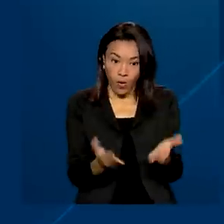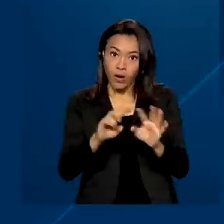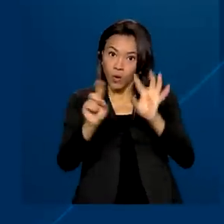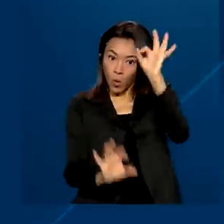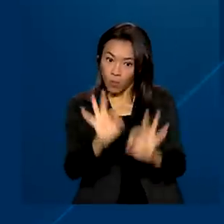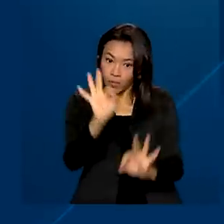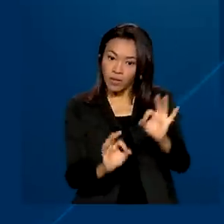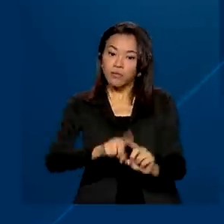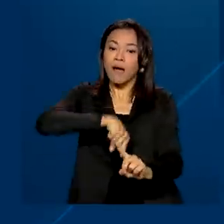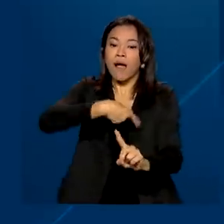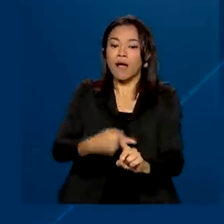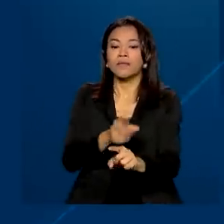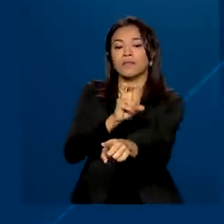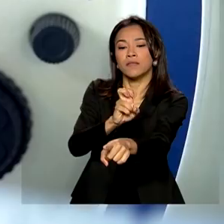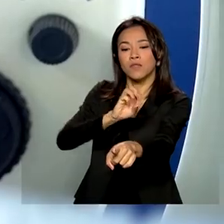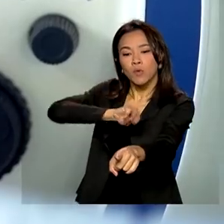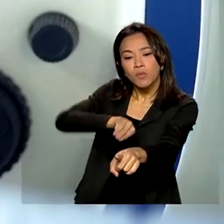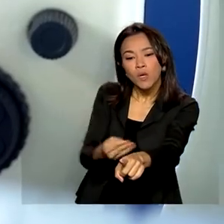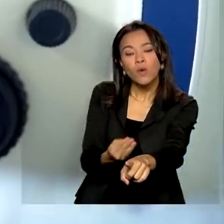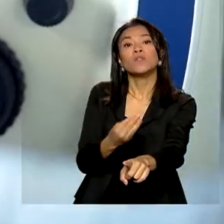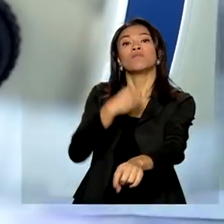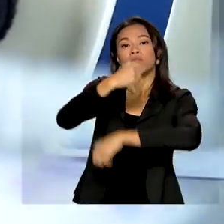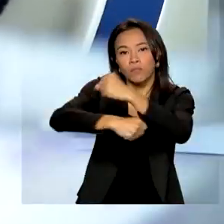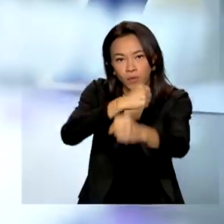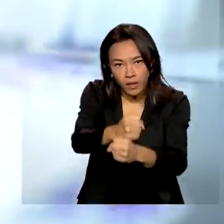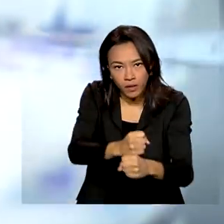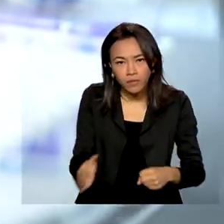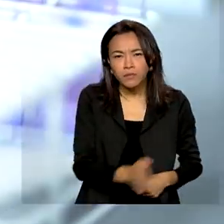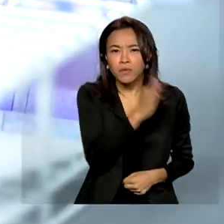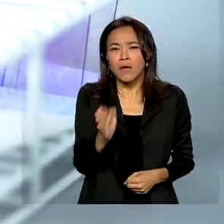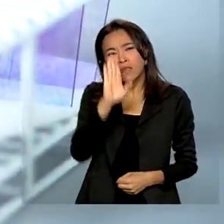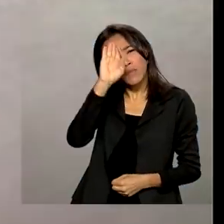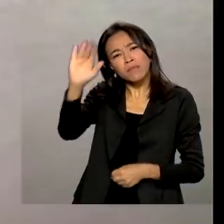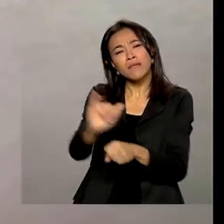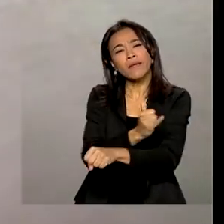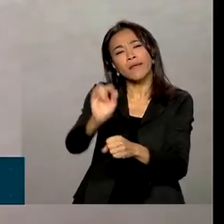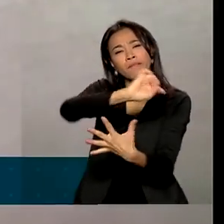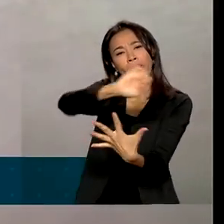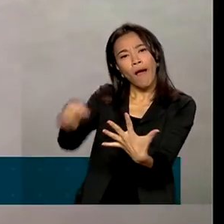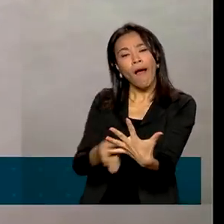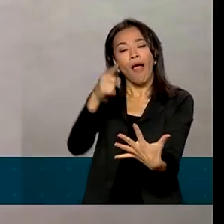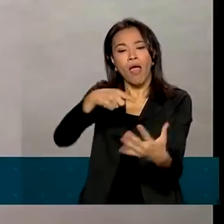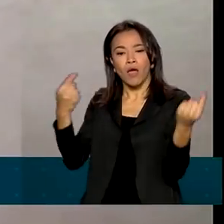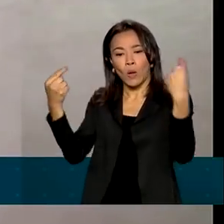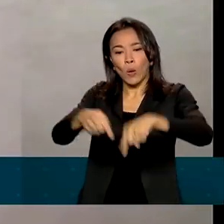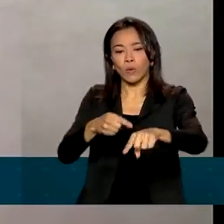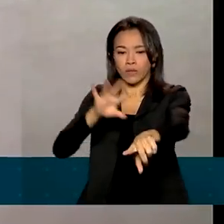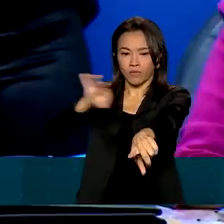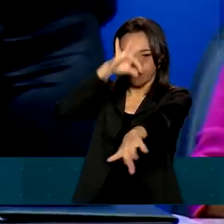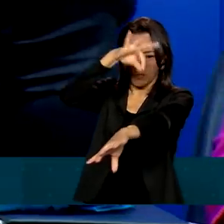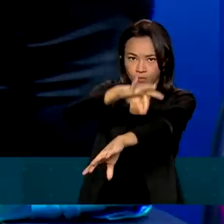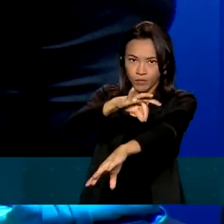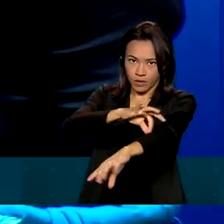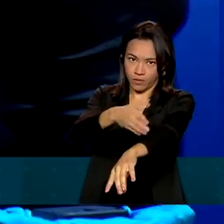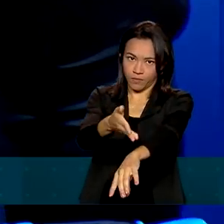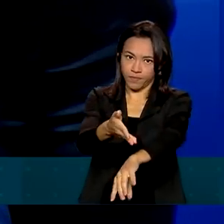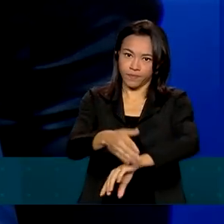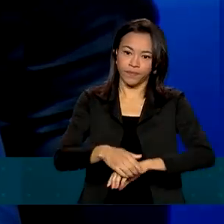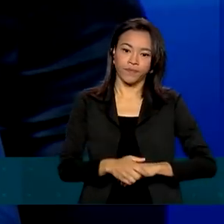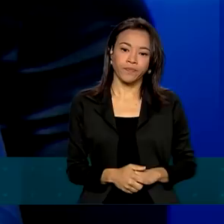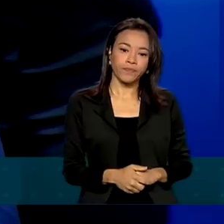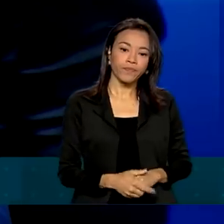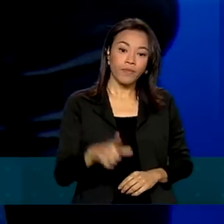mais 5 milhões de reais por ano. Entre as principais ações está o combate ao mosquito transmissor. Nós temos várias